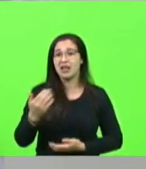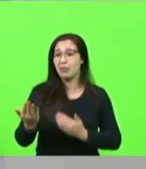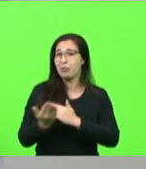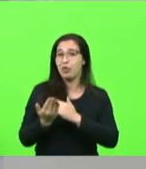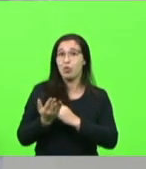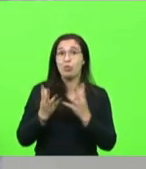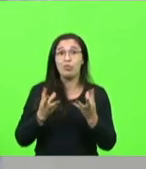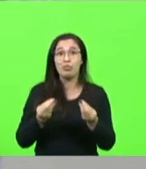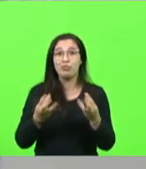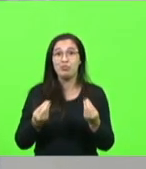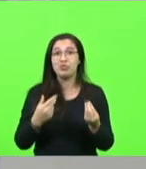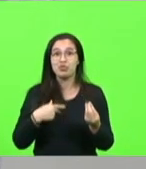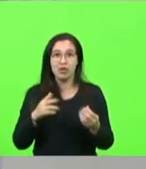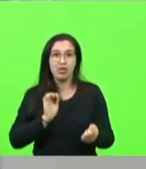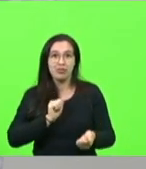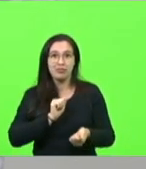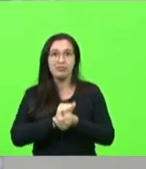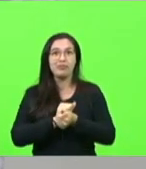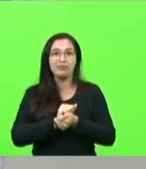encaminhou.